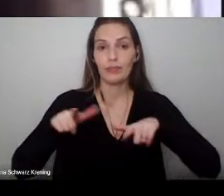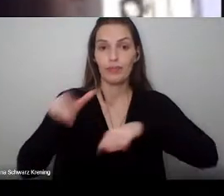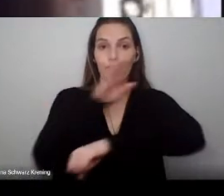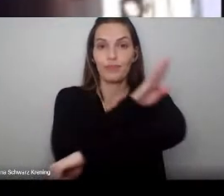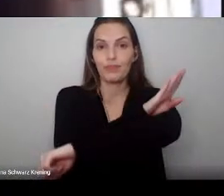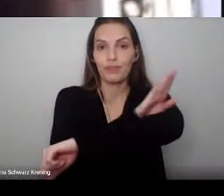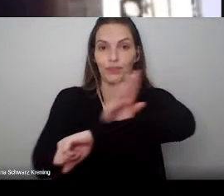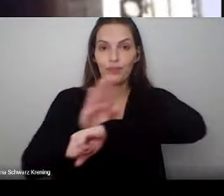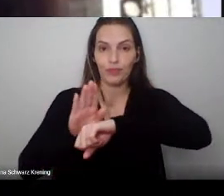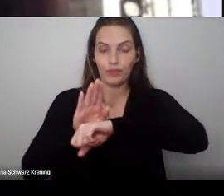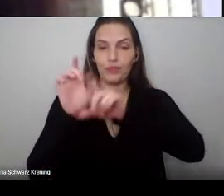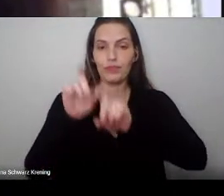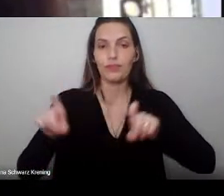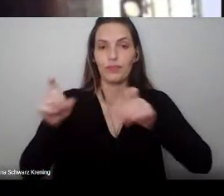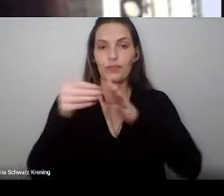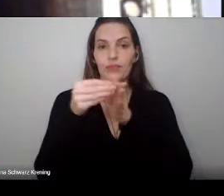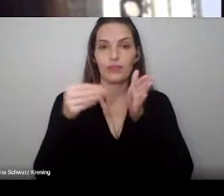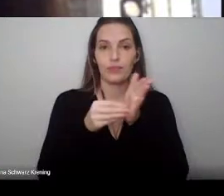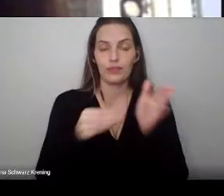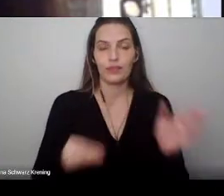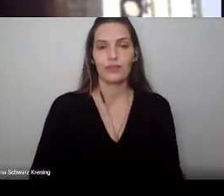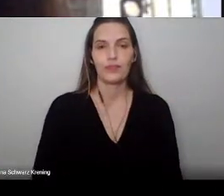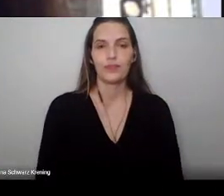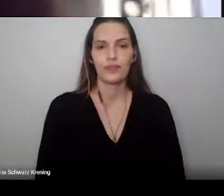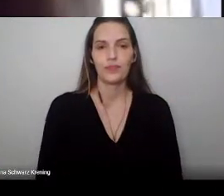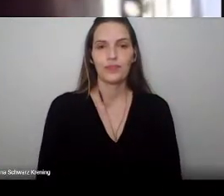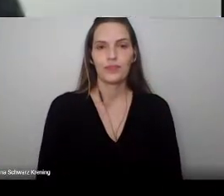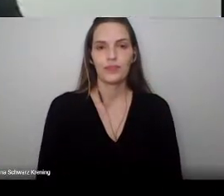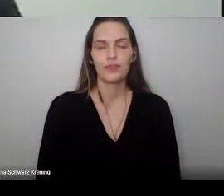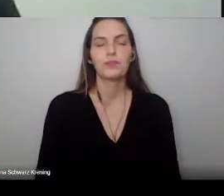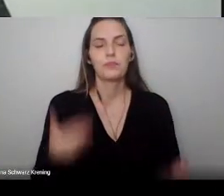em informática biomédica. Muito obrigado.